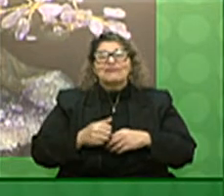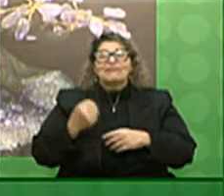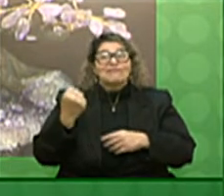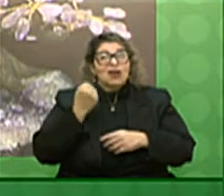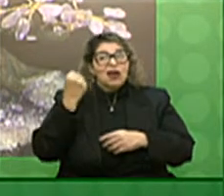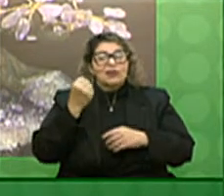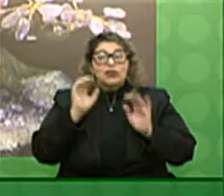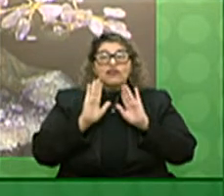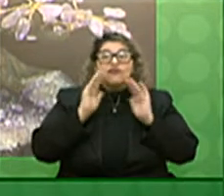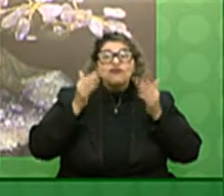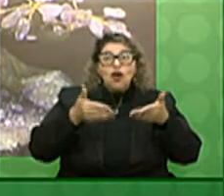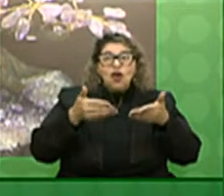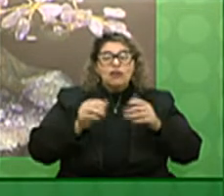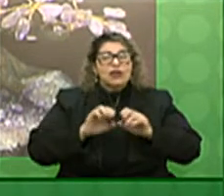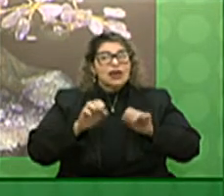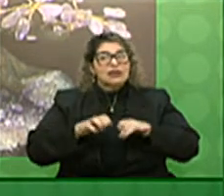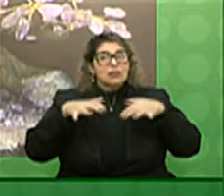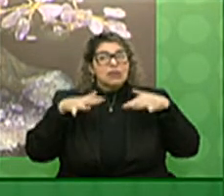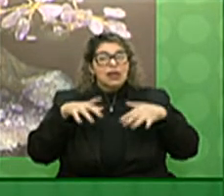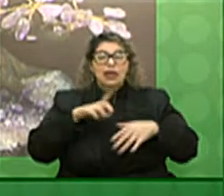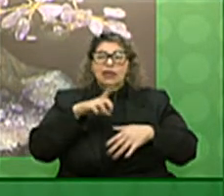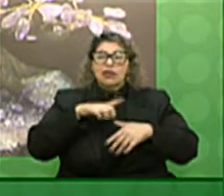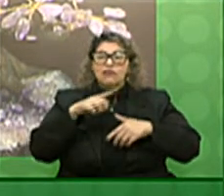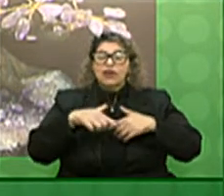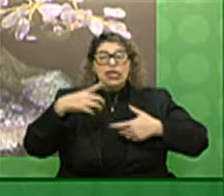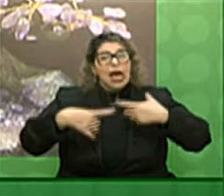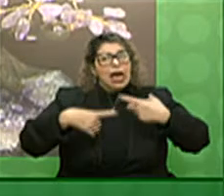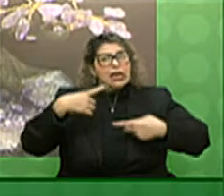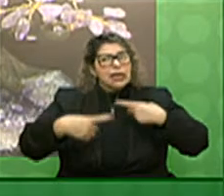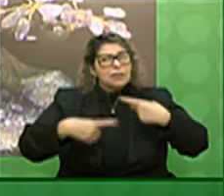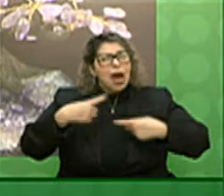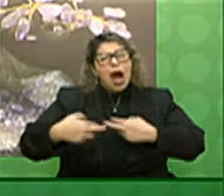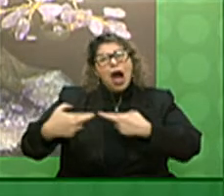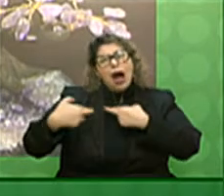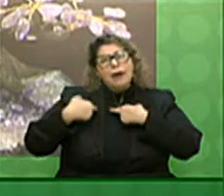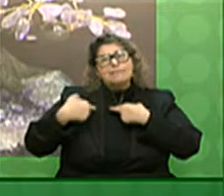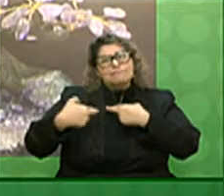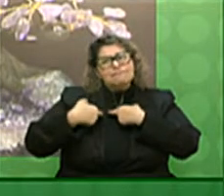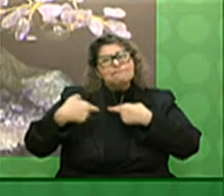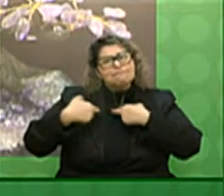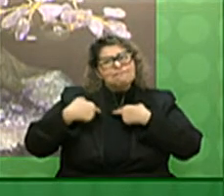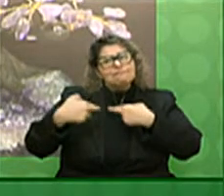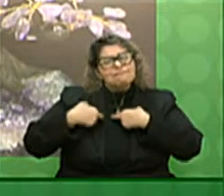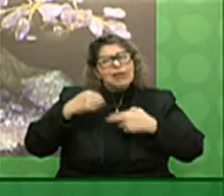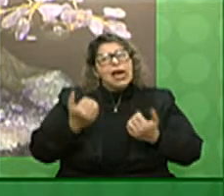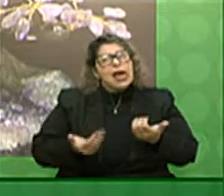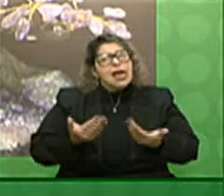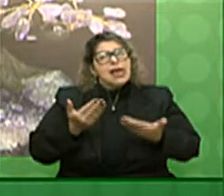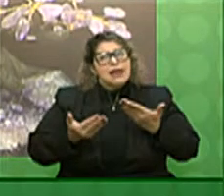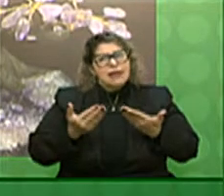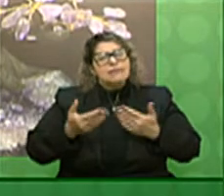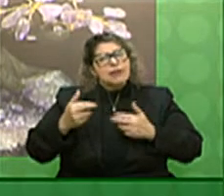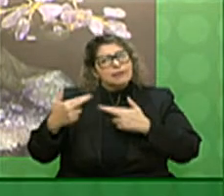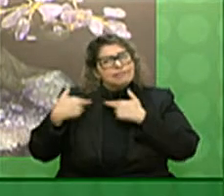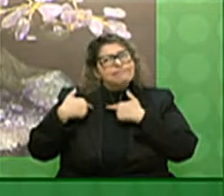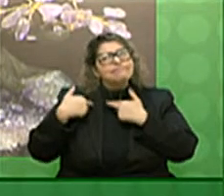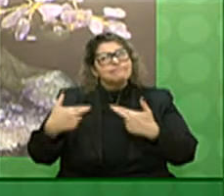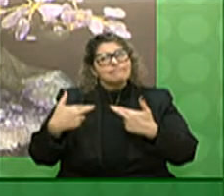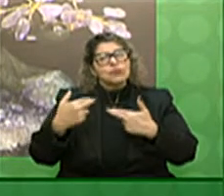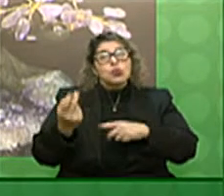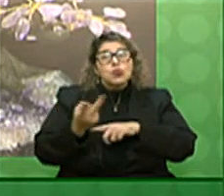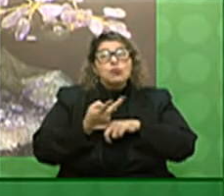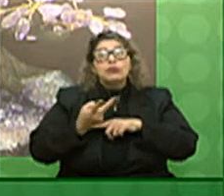esse foco muito forte e a Assembleia vem fazendo esse debate de forma responsável de forma equilibrada como eu disse